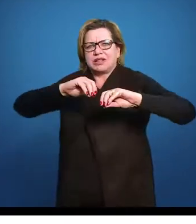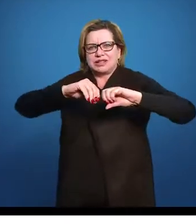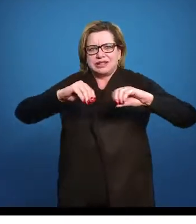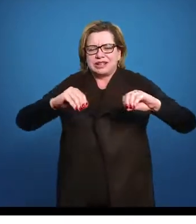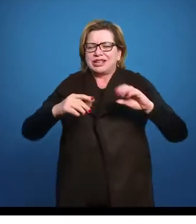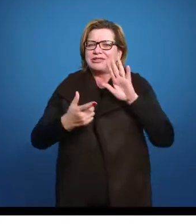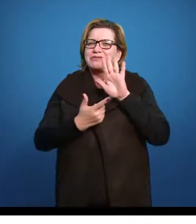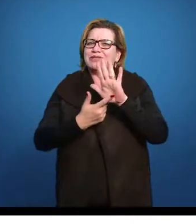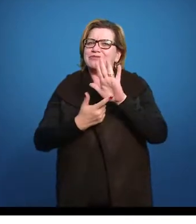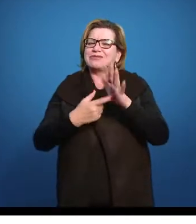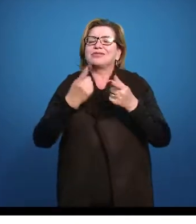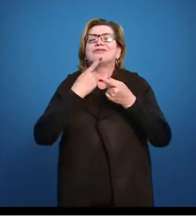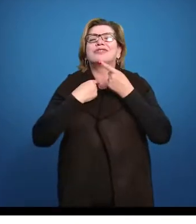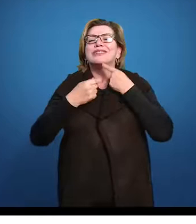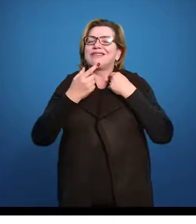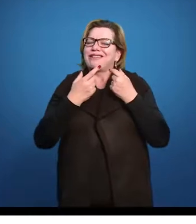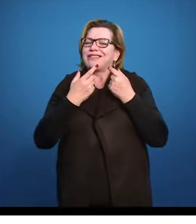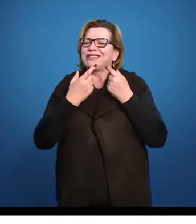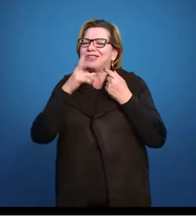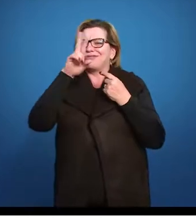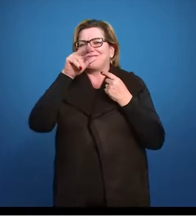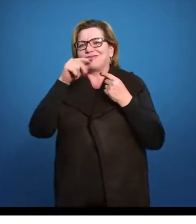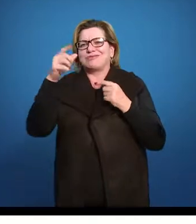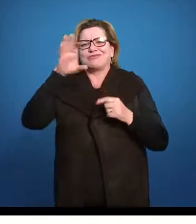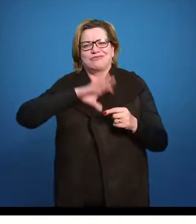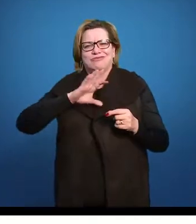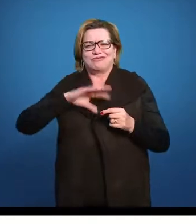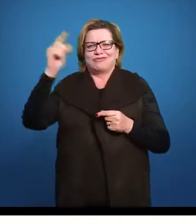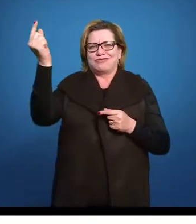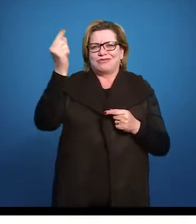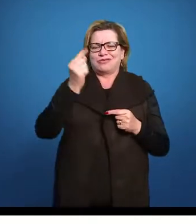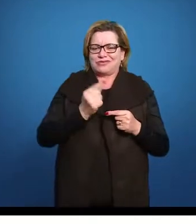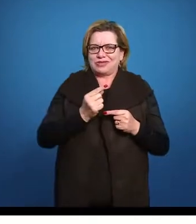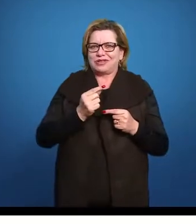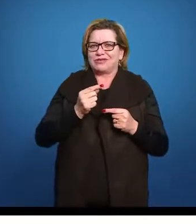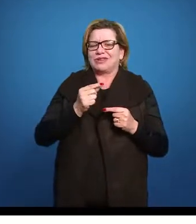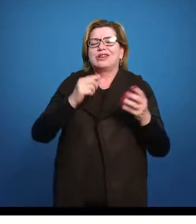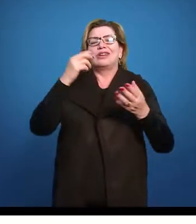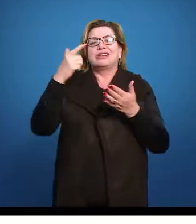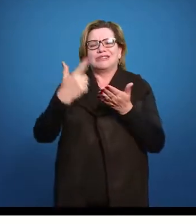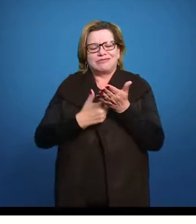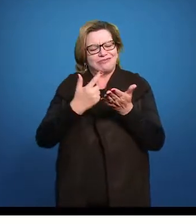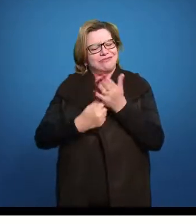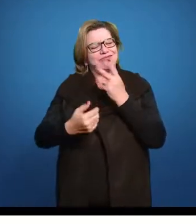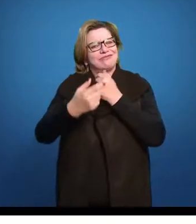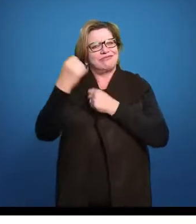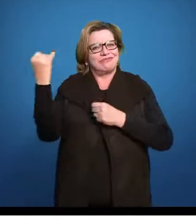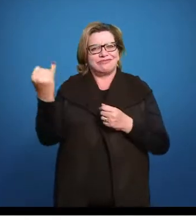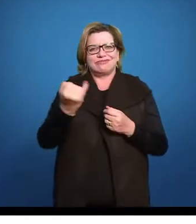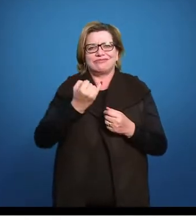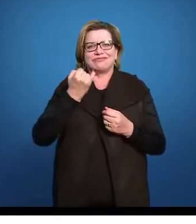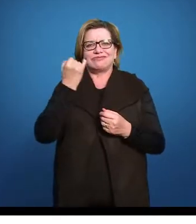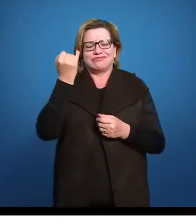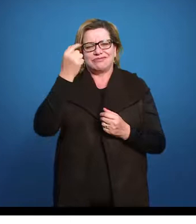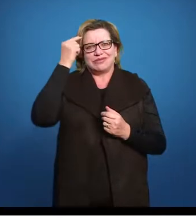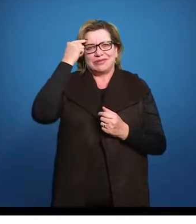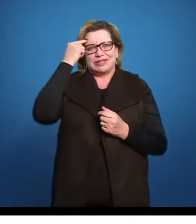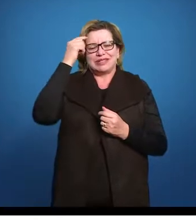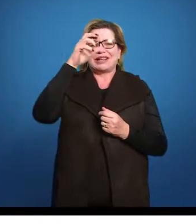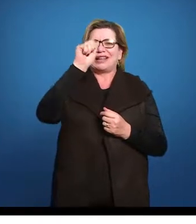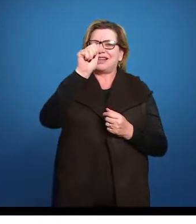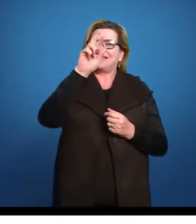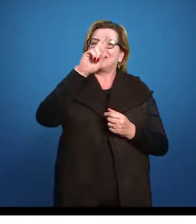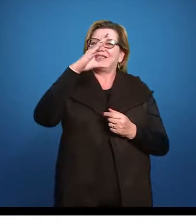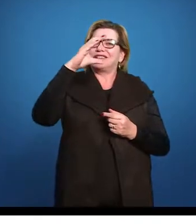tivesse chegado aqui. São duas obras bastante importantes para a gente pensar no arcadismo brasileiro, para a gente pensar nesse sistema literário que